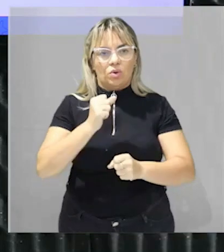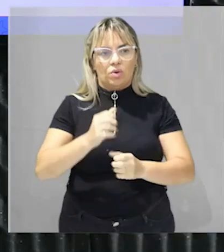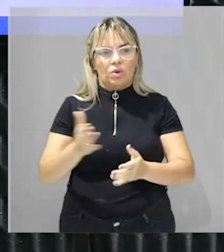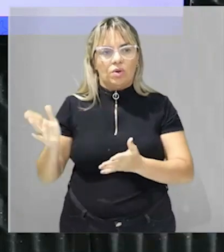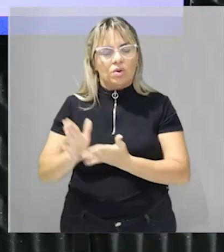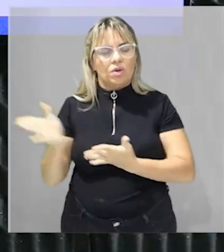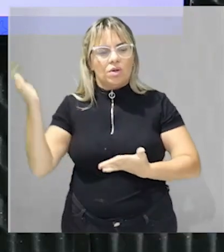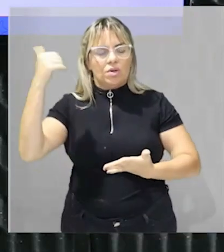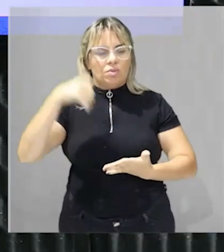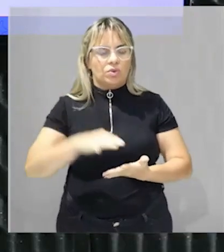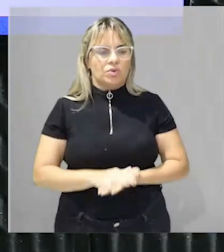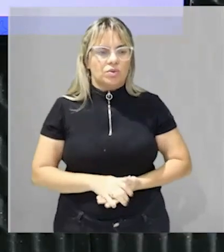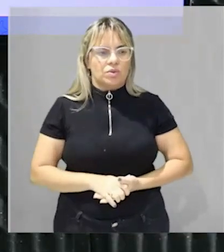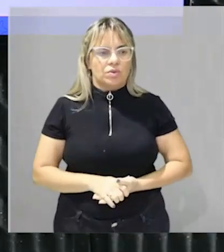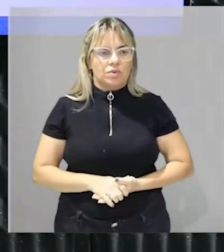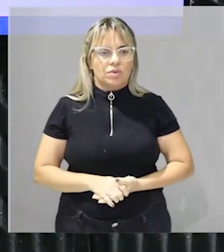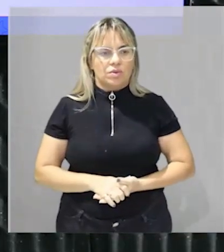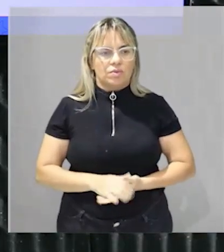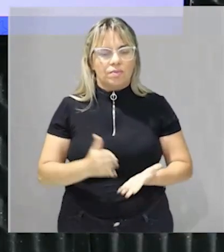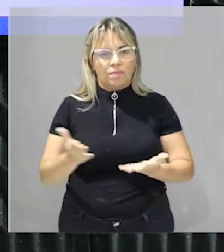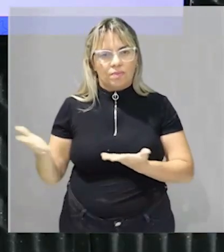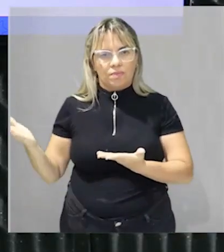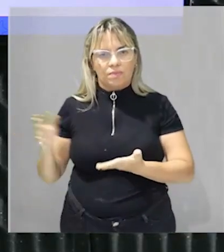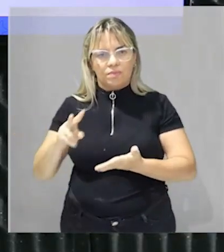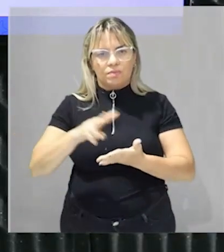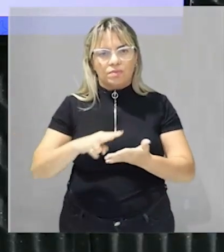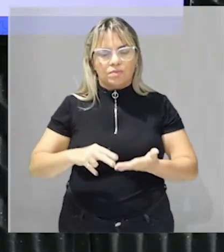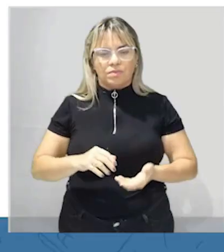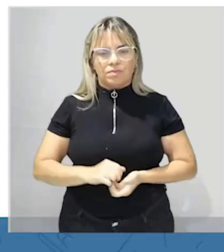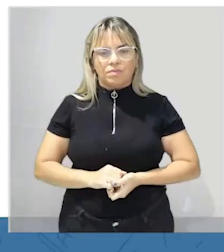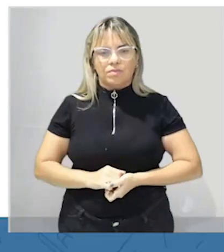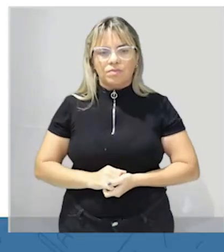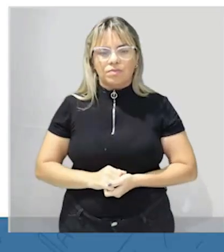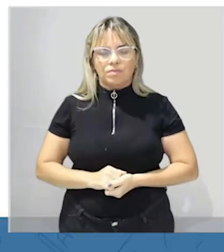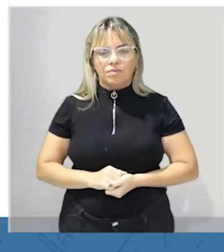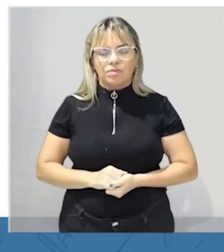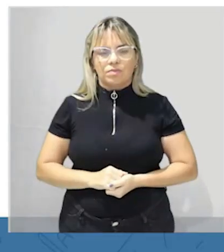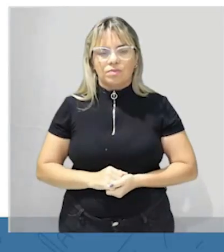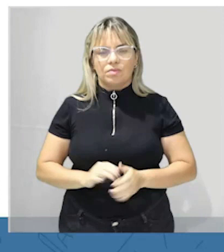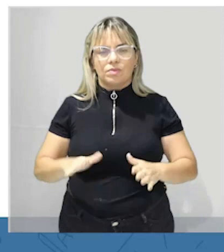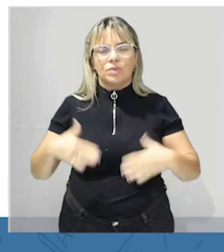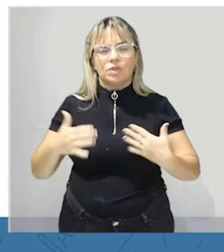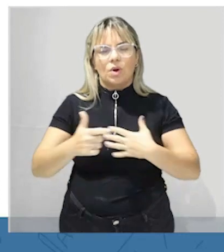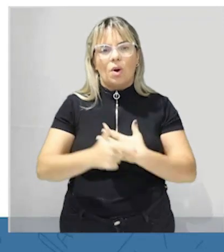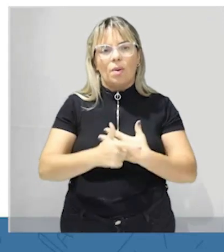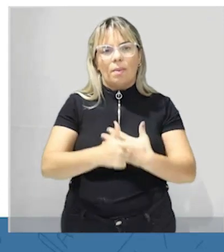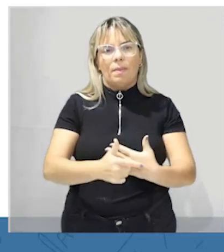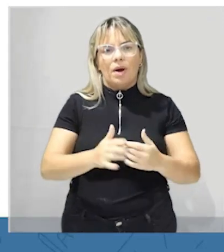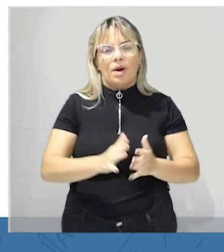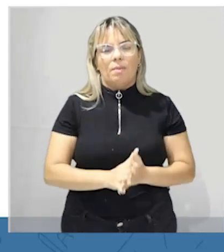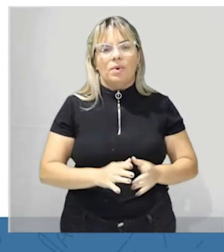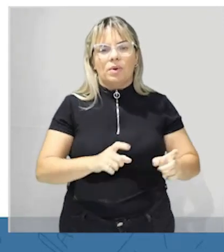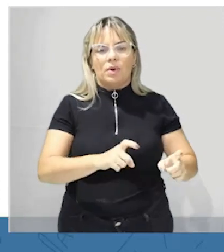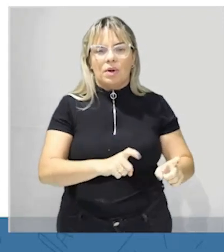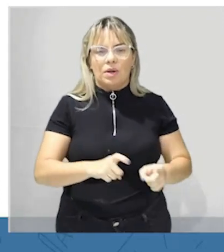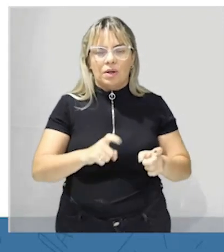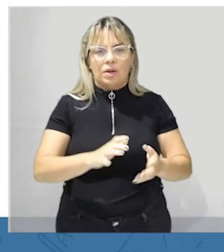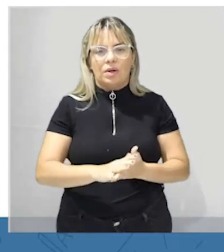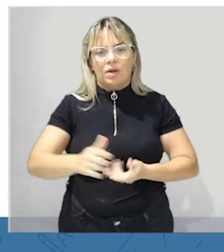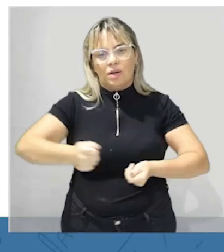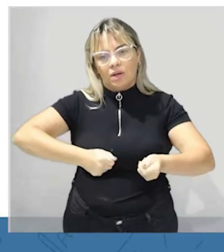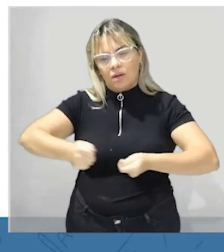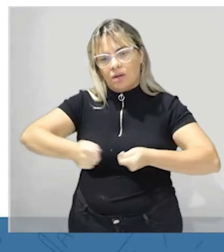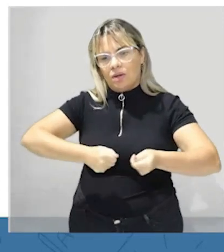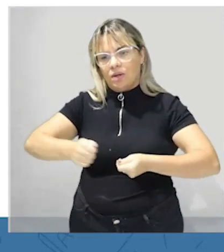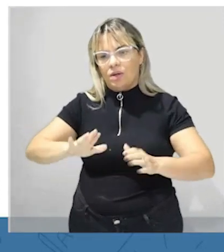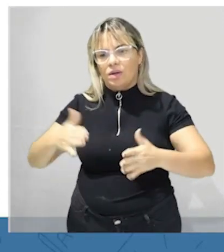ver o texto então no campo brasileiro as transformações descritas no texto ou seja o papel do agronegócio da revolução vai trazer como